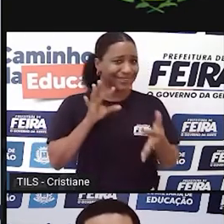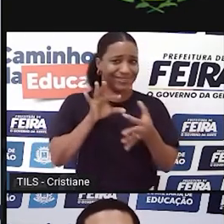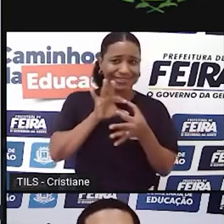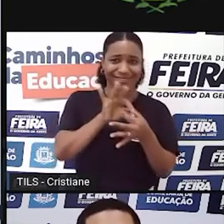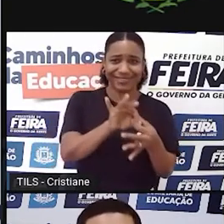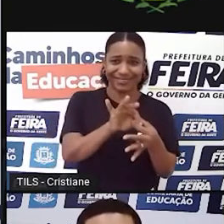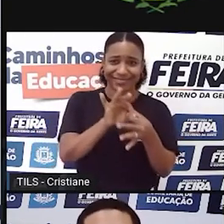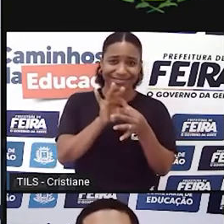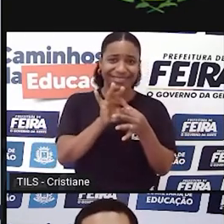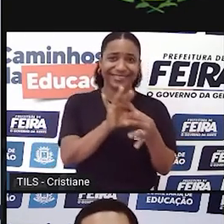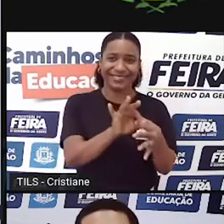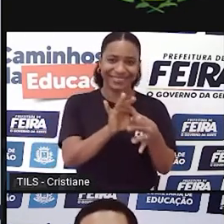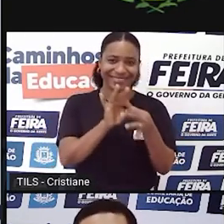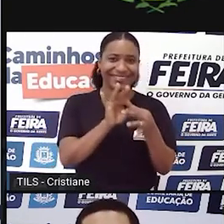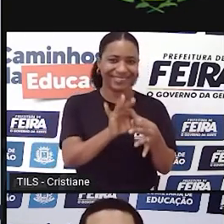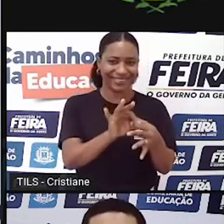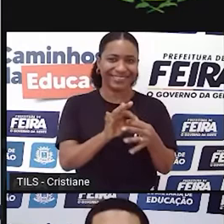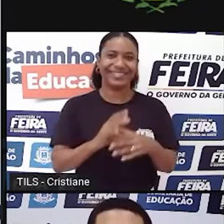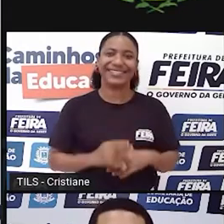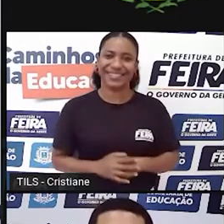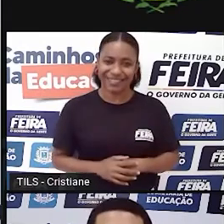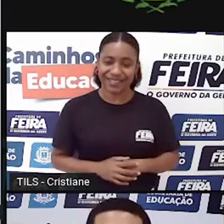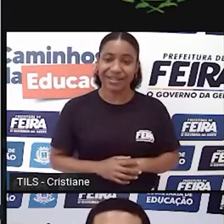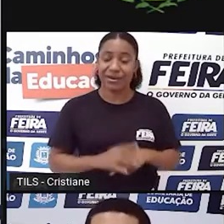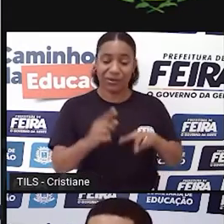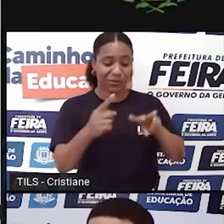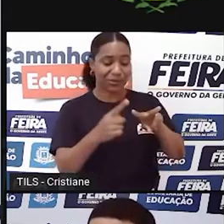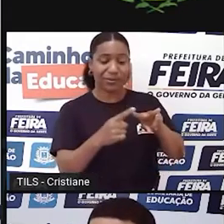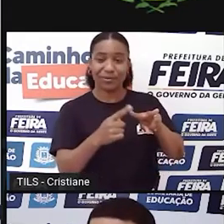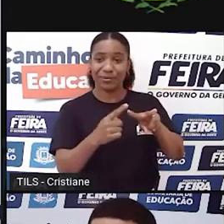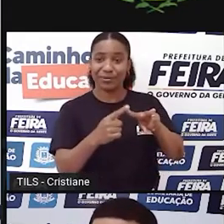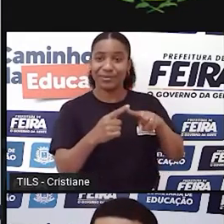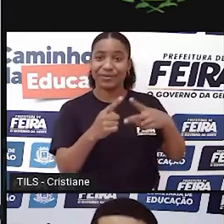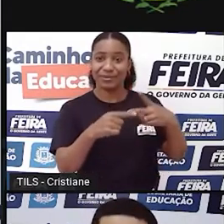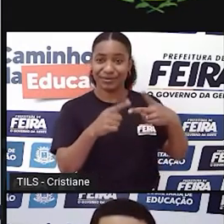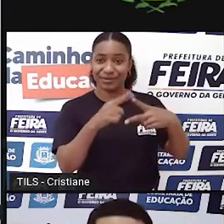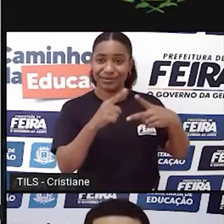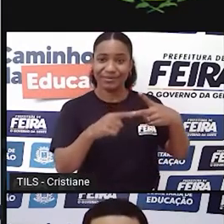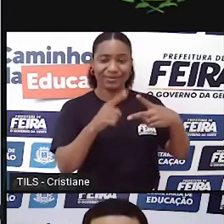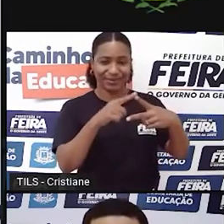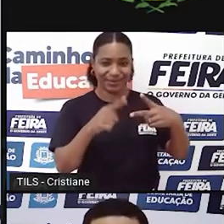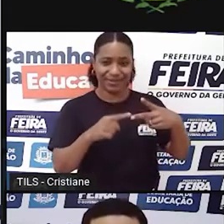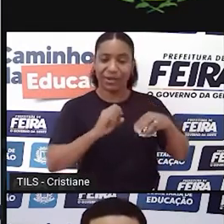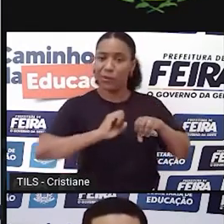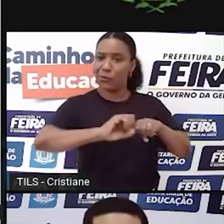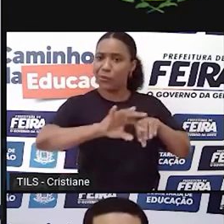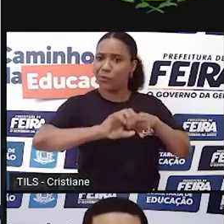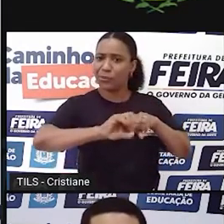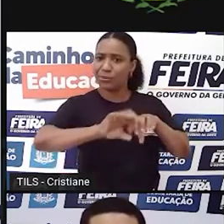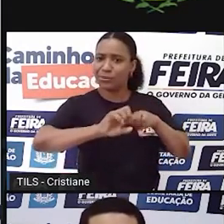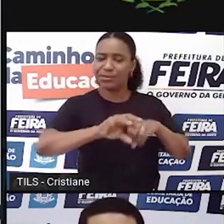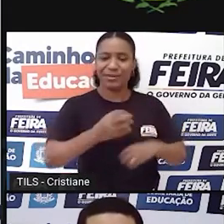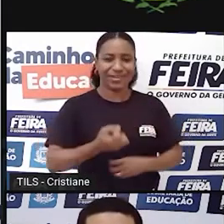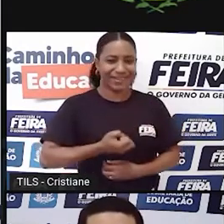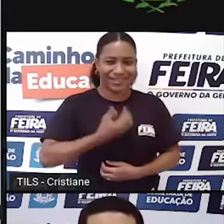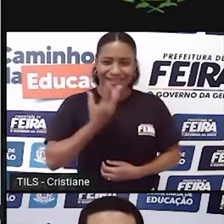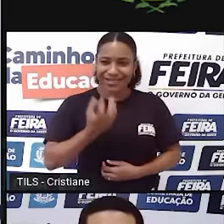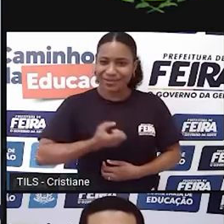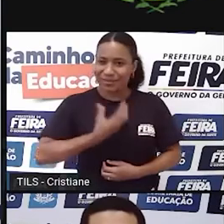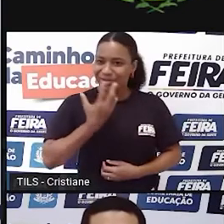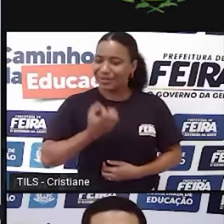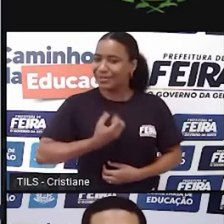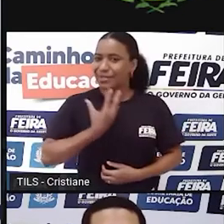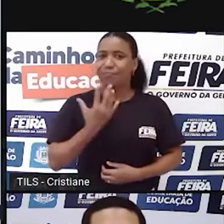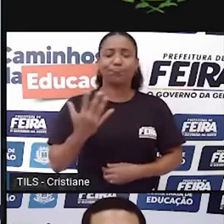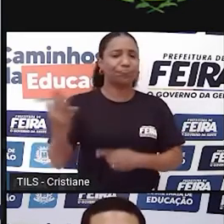falar de educação. Hoje, esses dois elementos são, para mim, o meu norte.